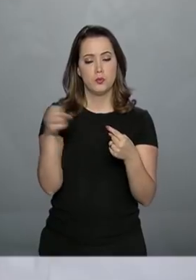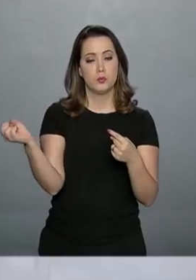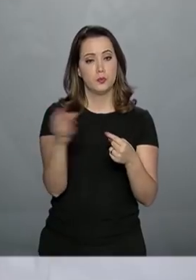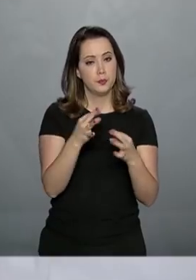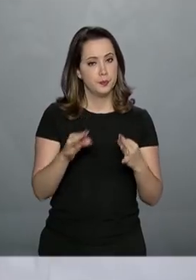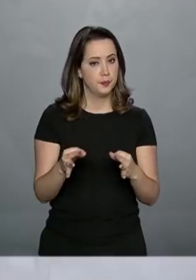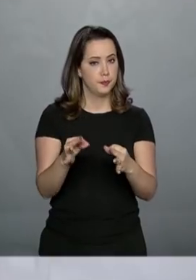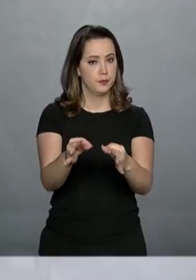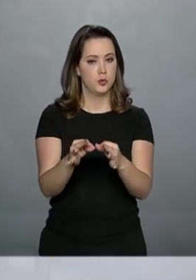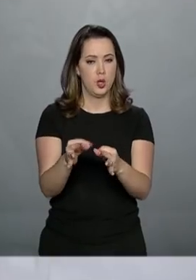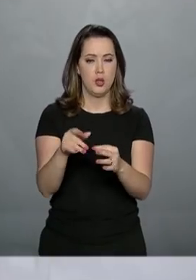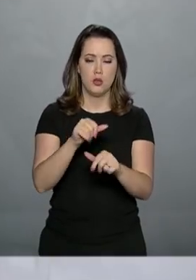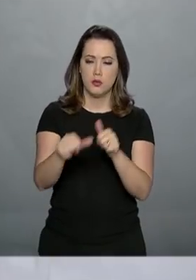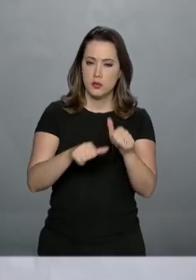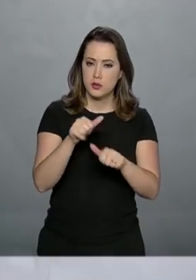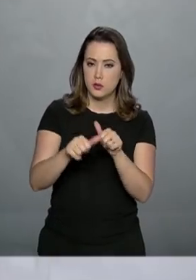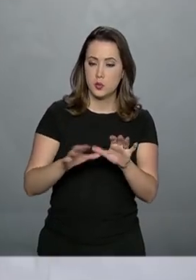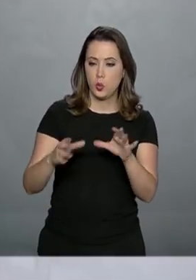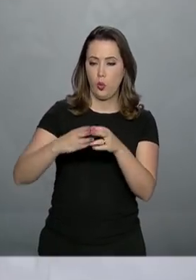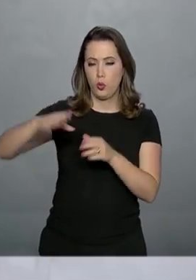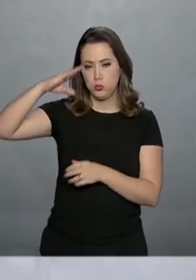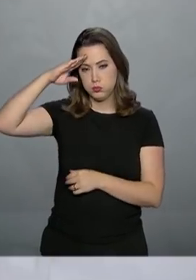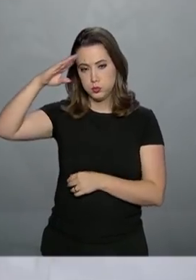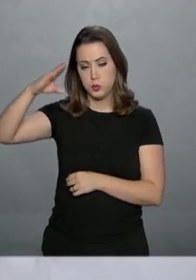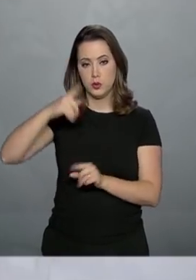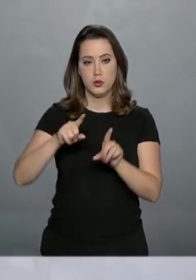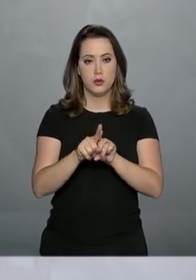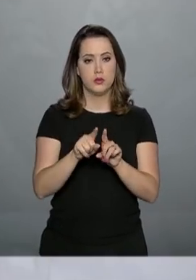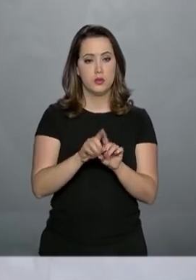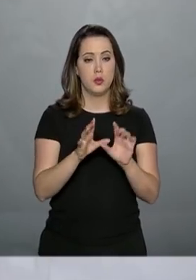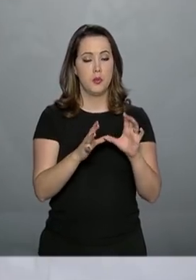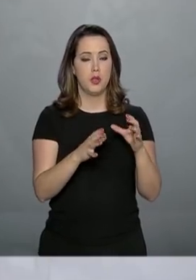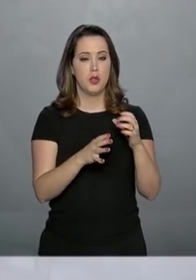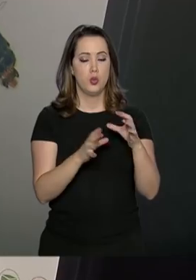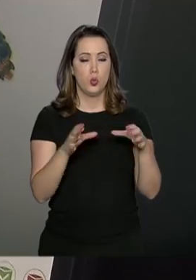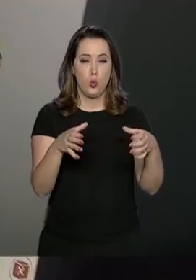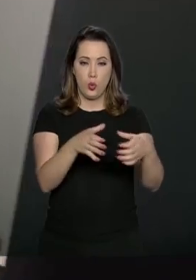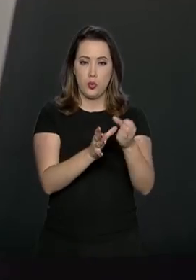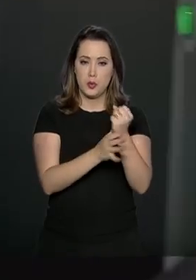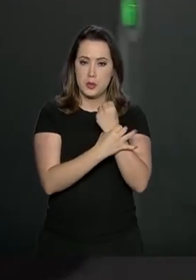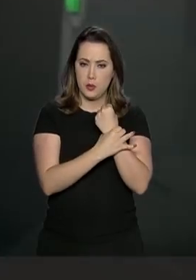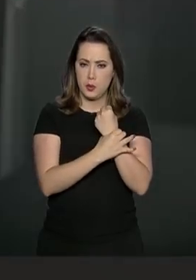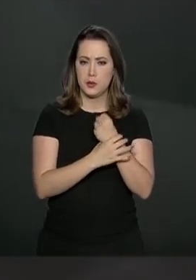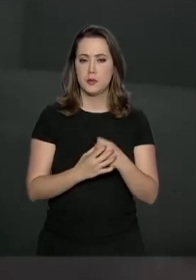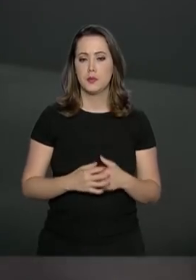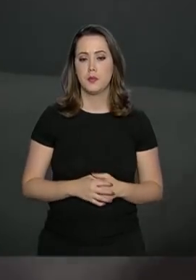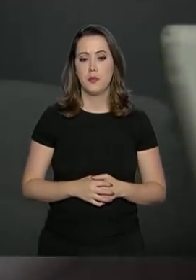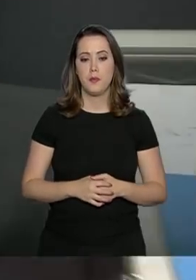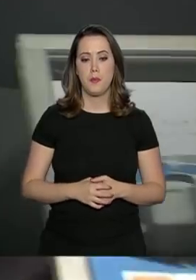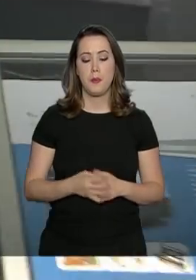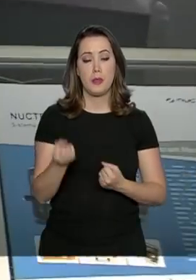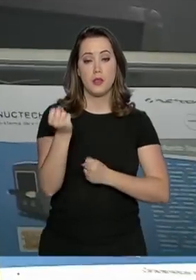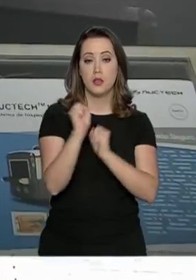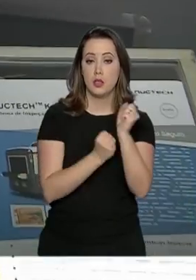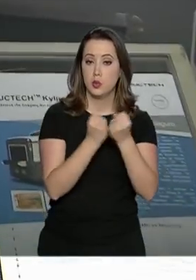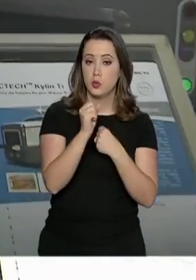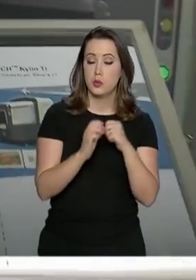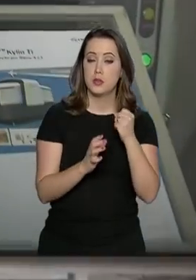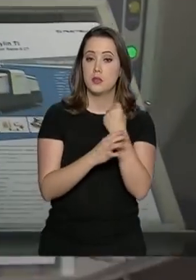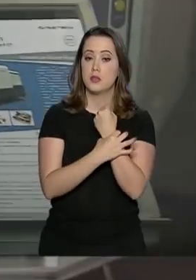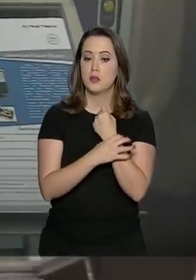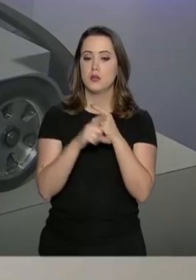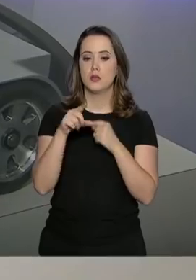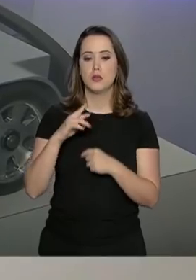e reaparelhamento das forças armadas e das forças de segurança pública. A indústria da segurança é responsável por